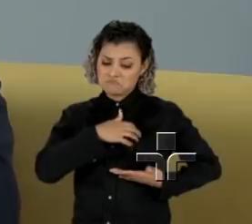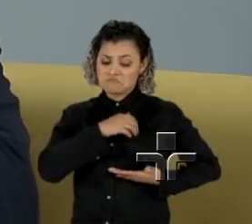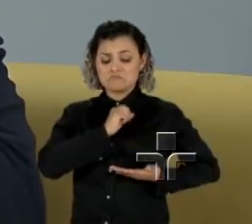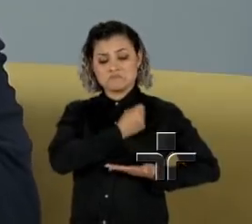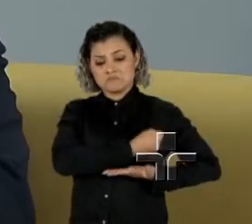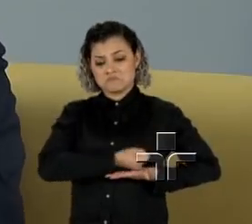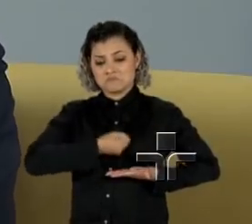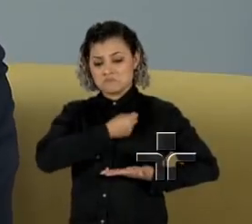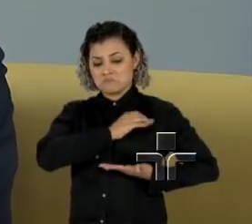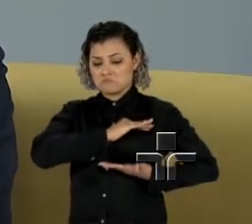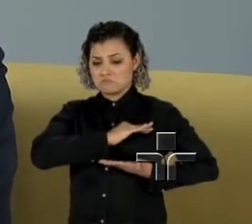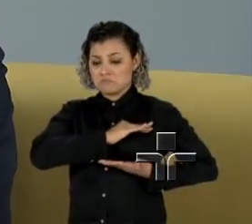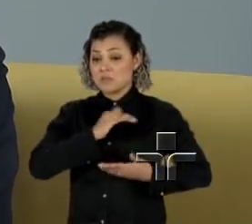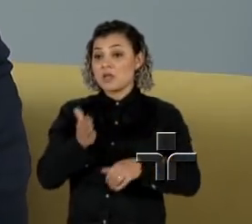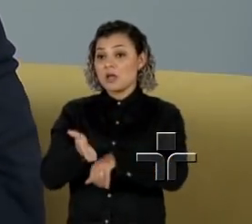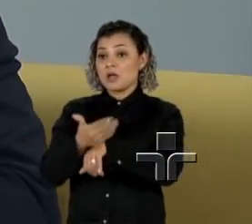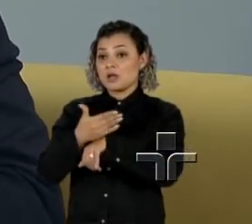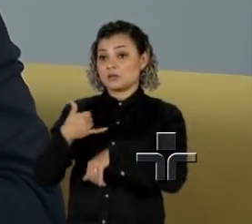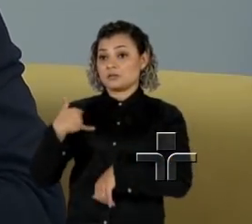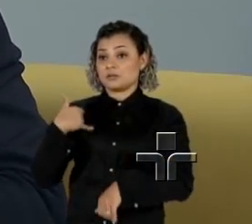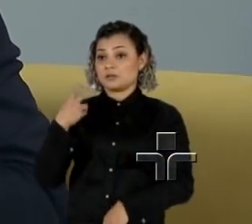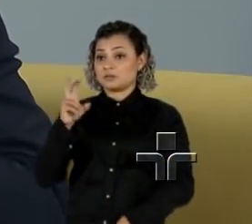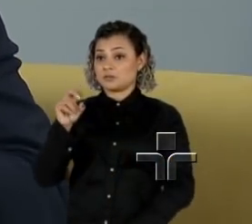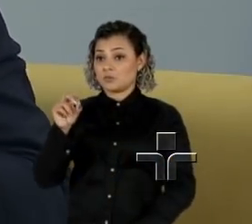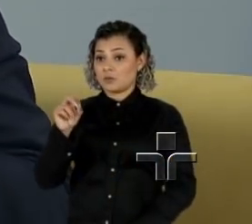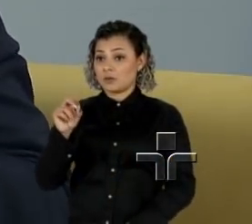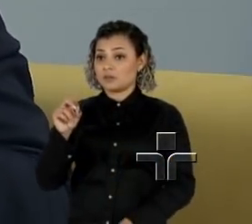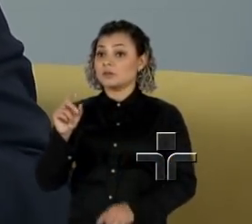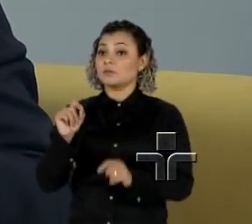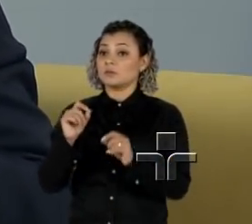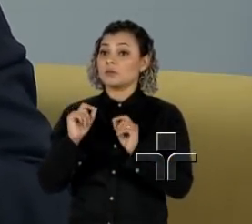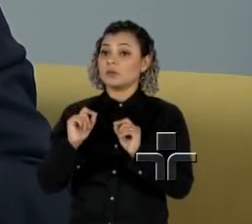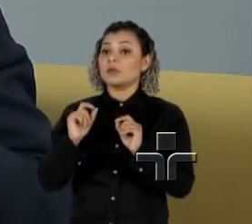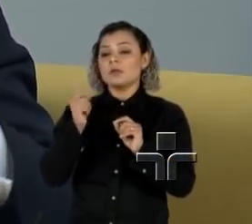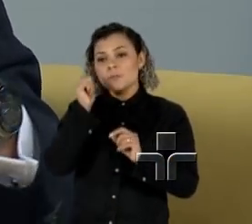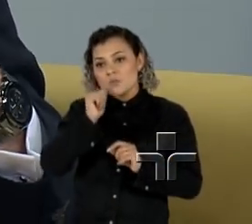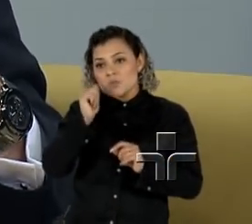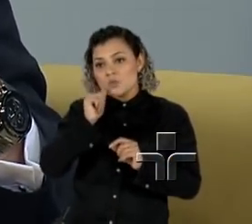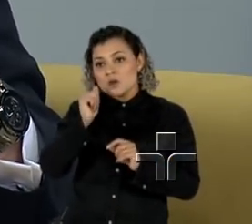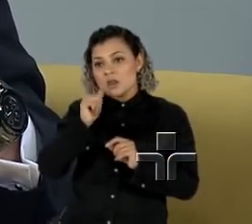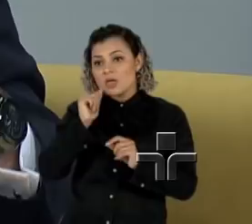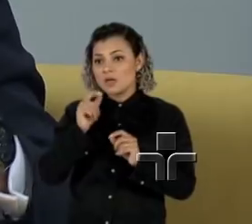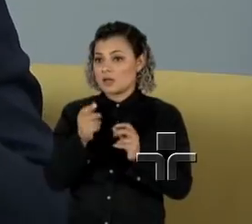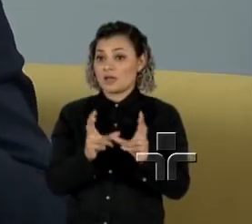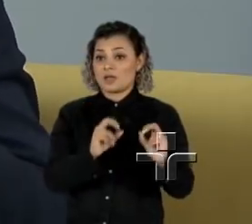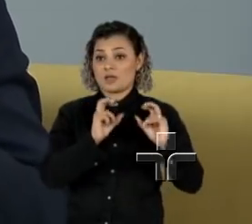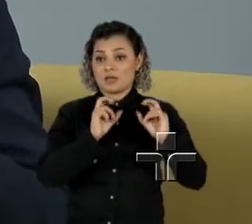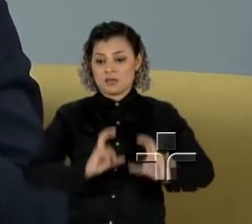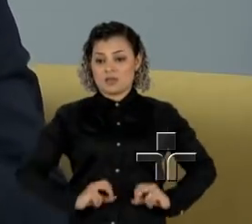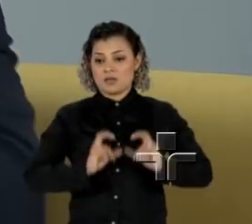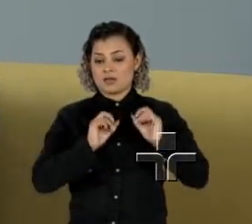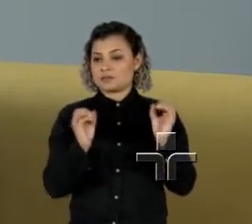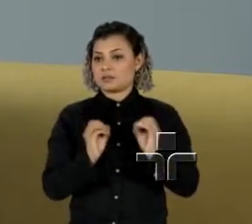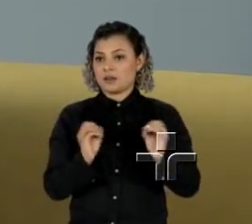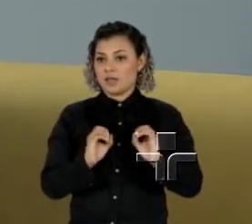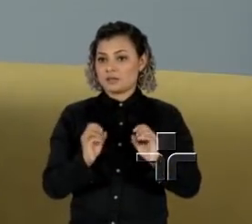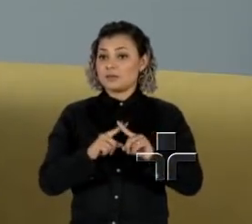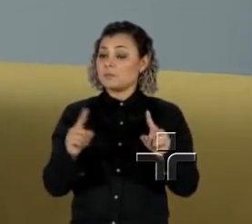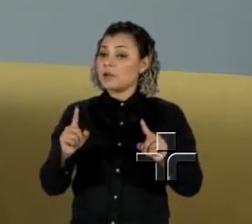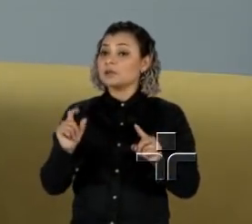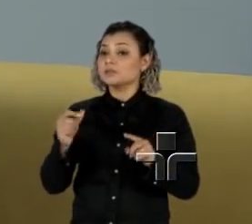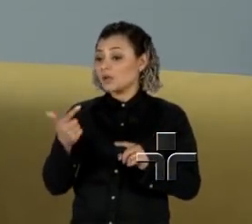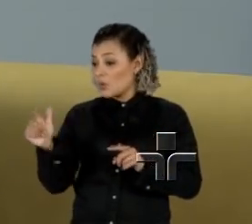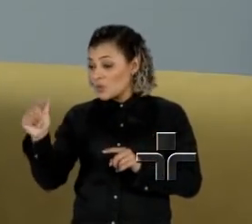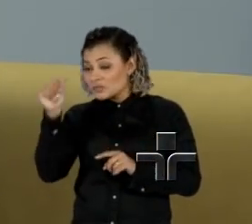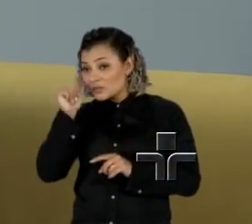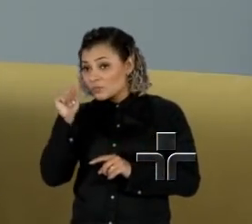mamografia antes dos 50 anos, nós estamos gerando uma fila de mulheres que não têm câncer e que eu não consigo atender aquela que